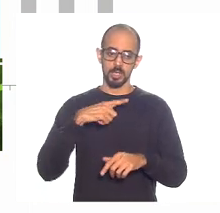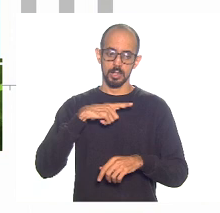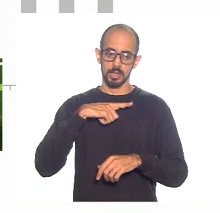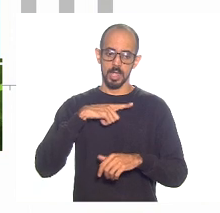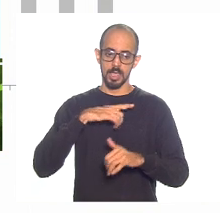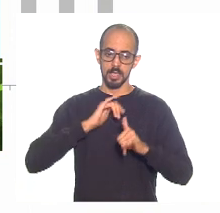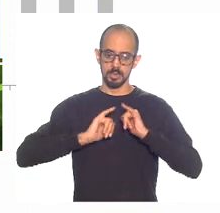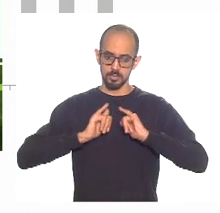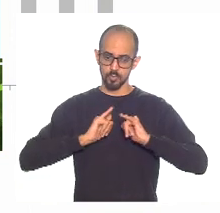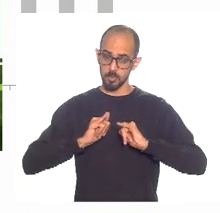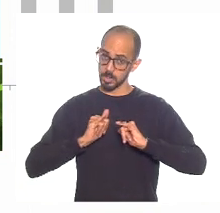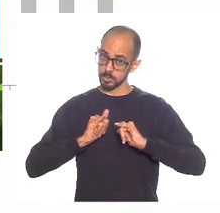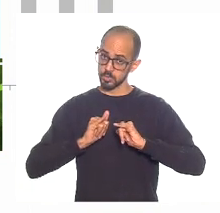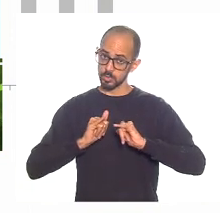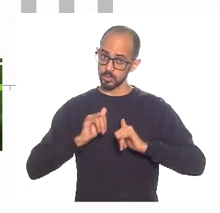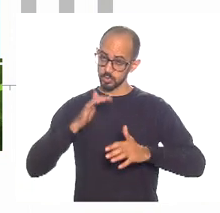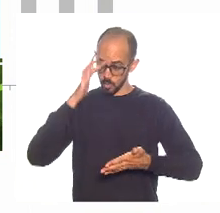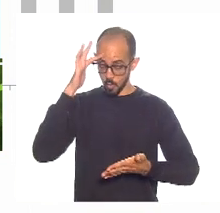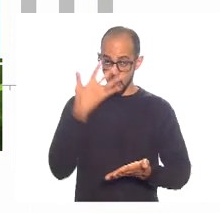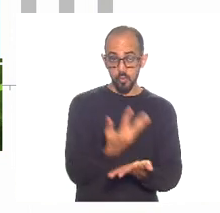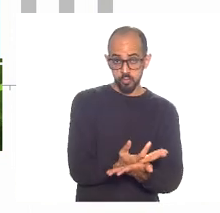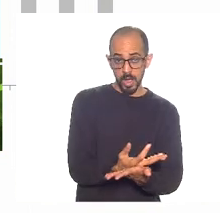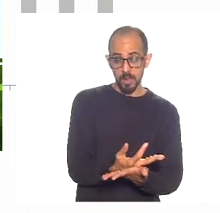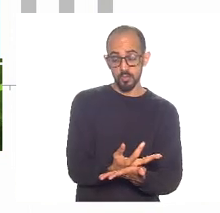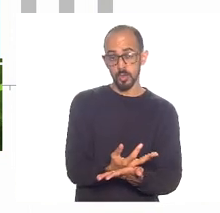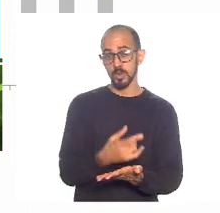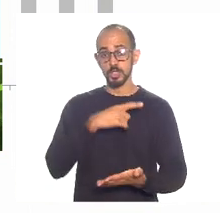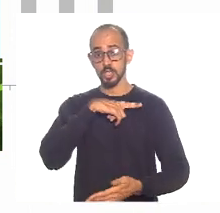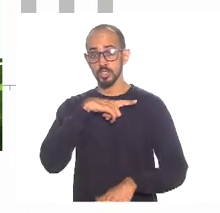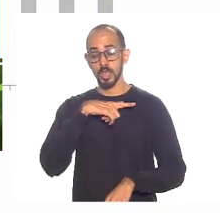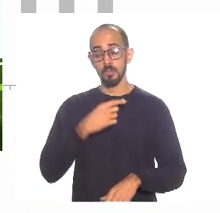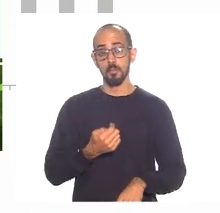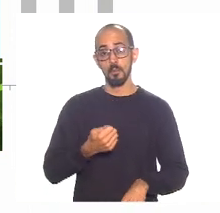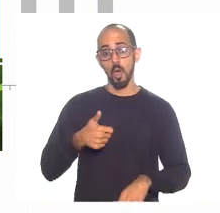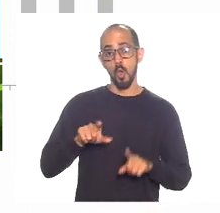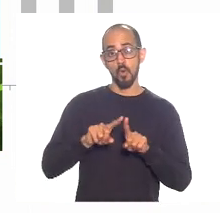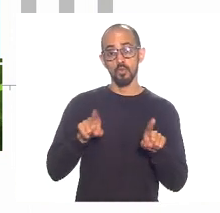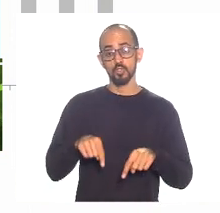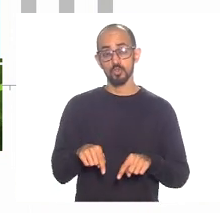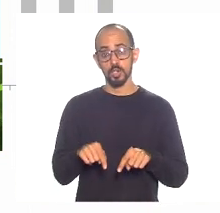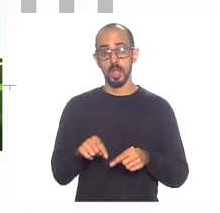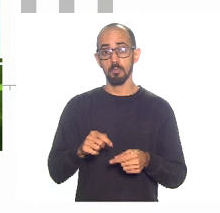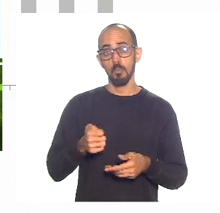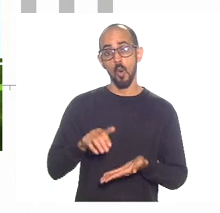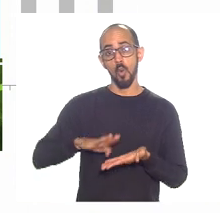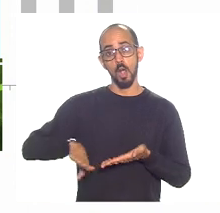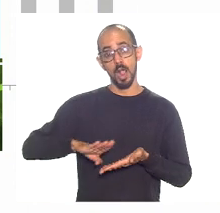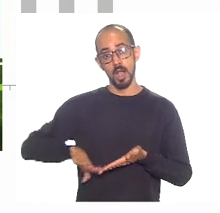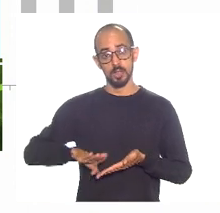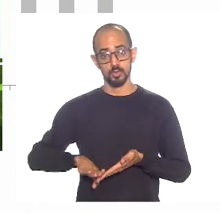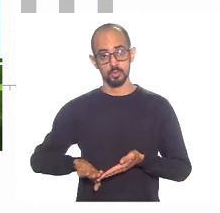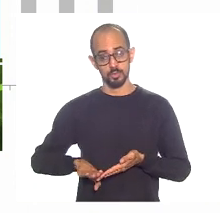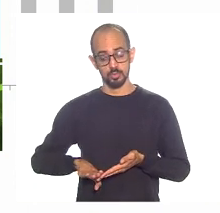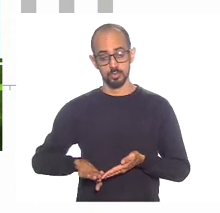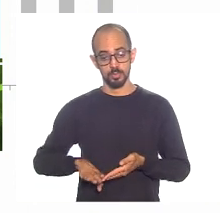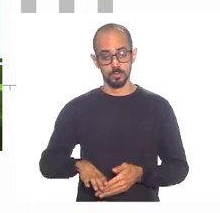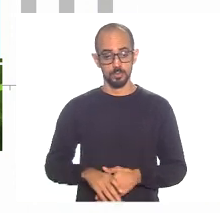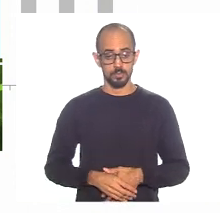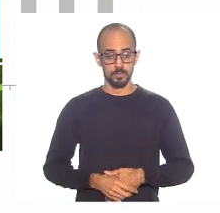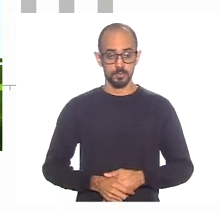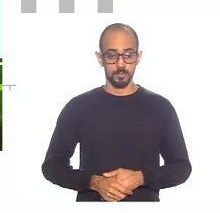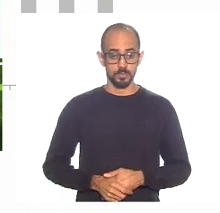feito mostrando isso. Ou seja, a tem uma crise fiscal com pouco funcionário, com pouco gasto com o pessoal da ativa. Pode ir.